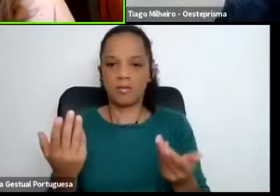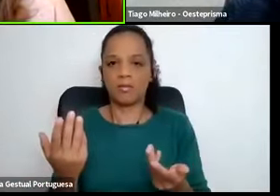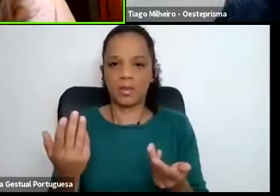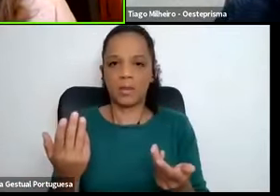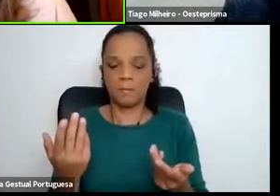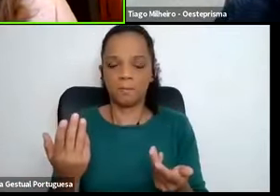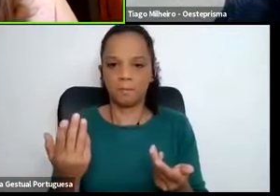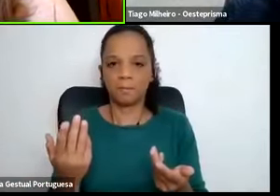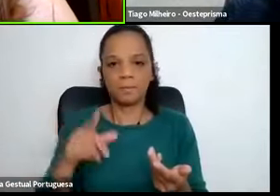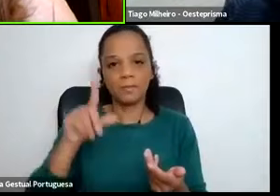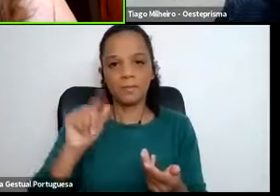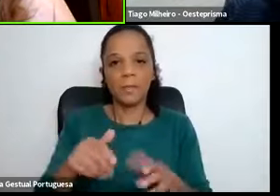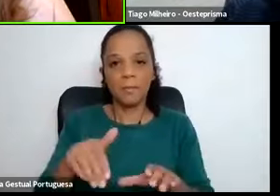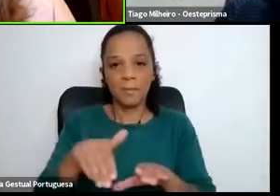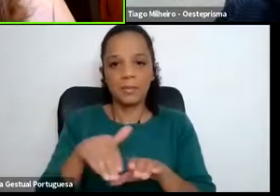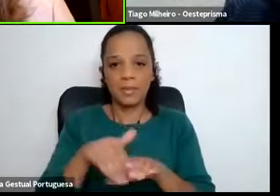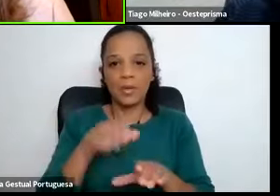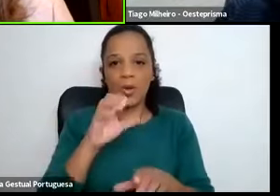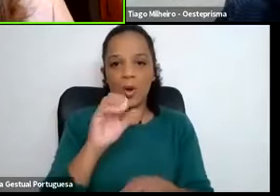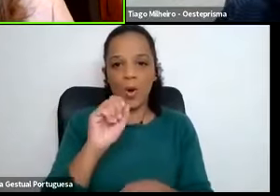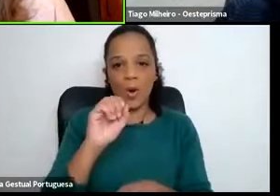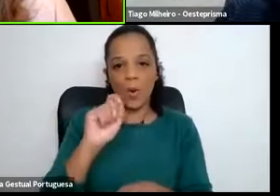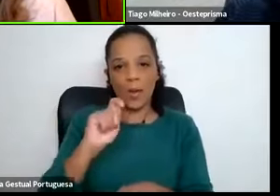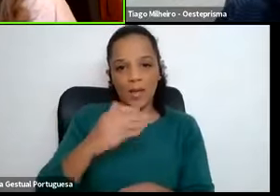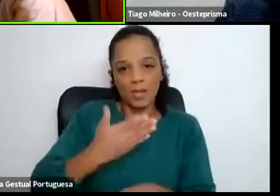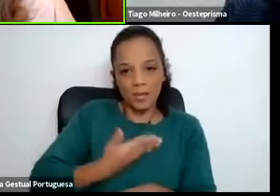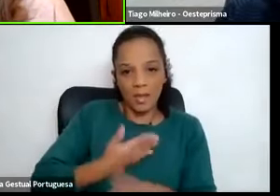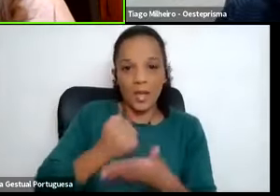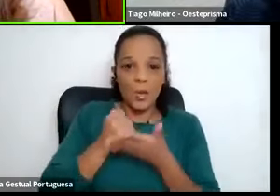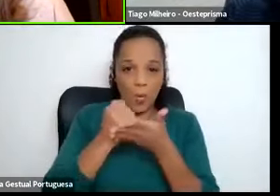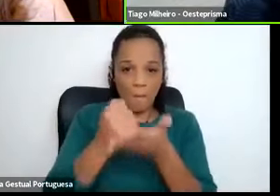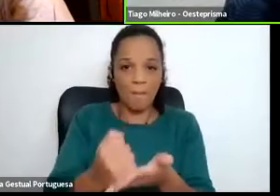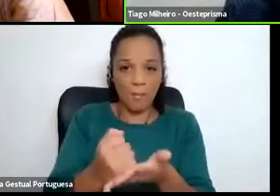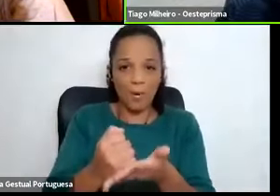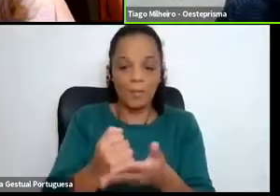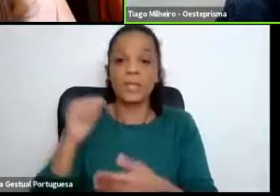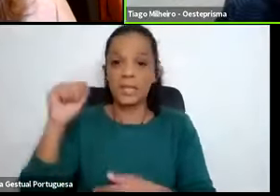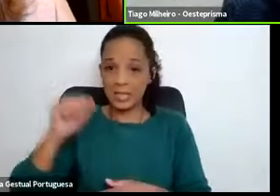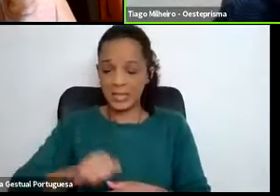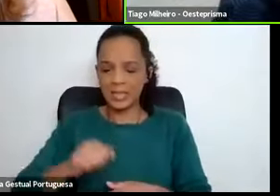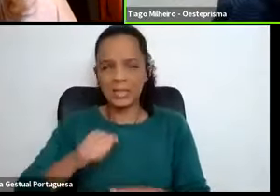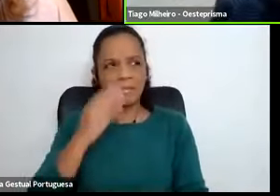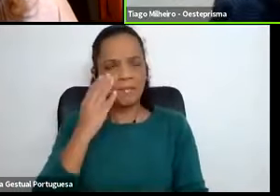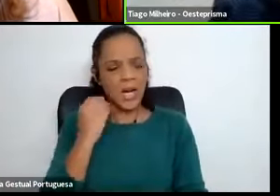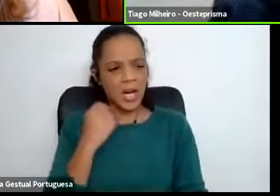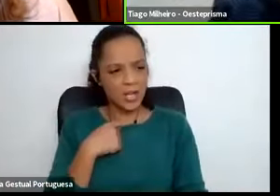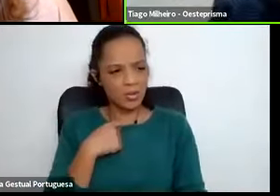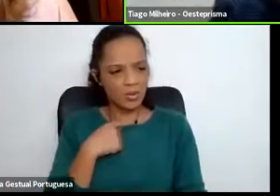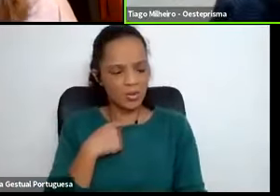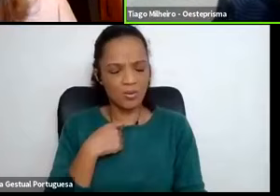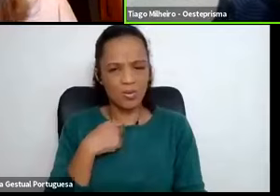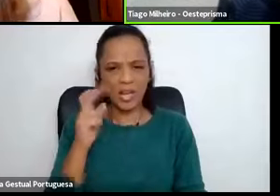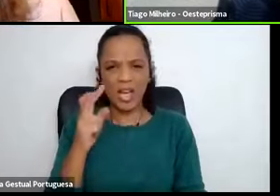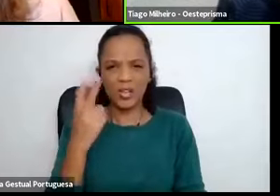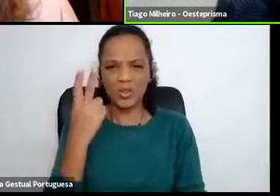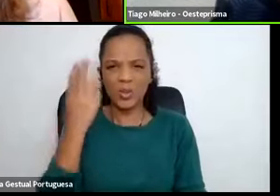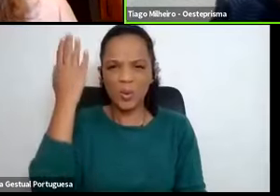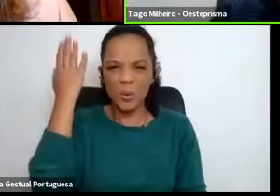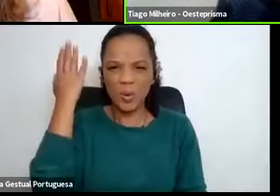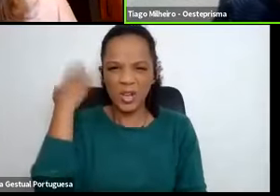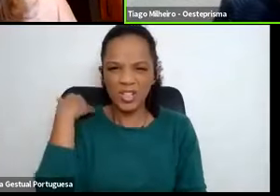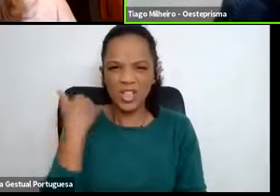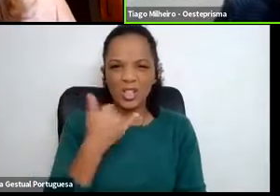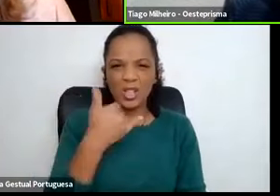essa participação da OED nesse apoio. Sim, Salveiro foi há dois anos, talvez 2018,